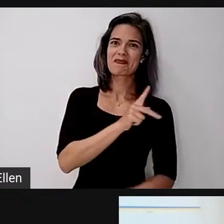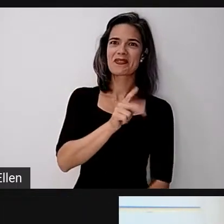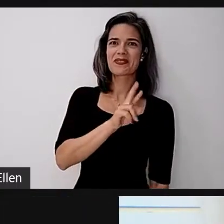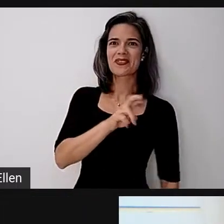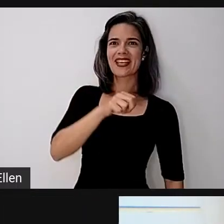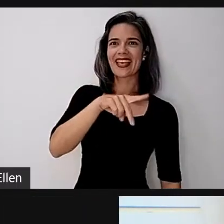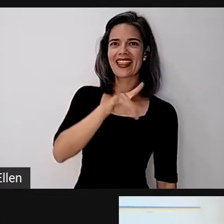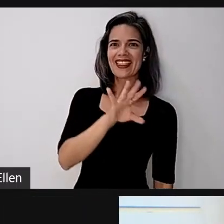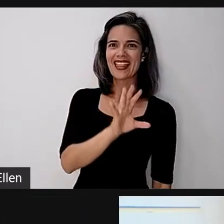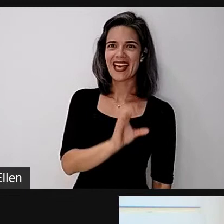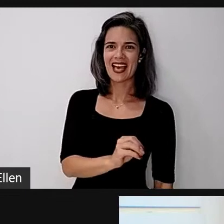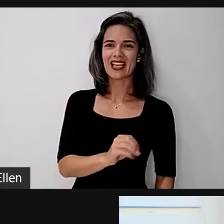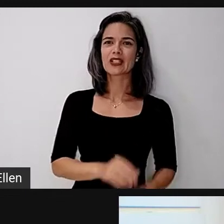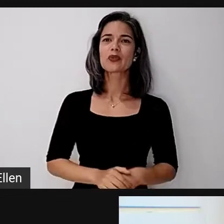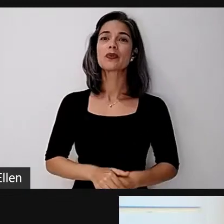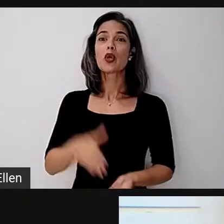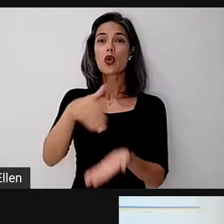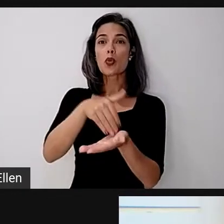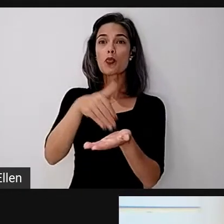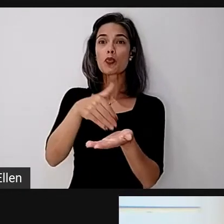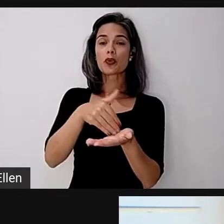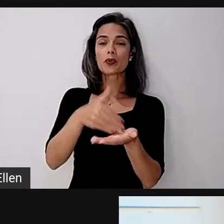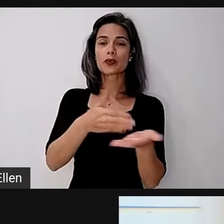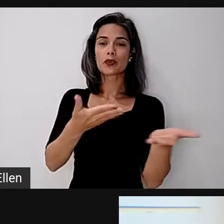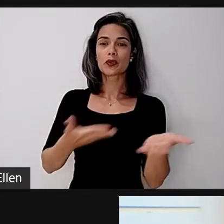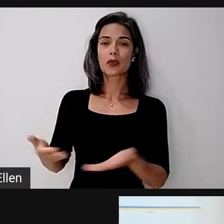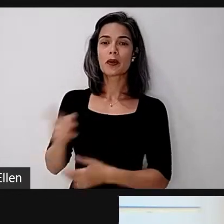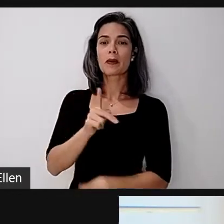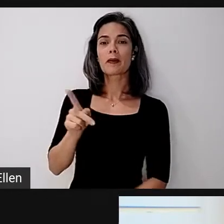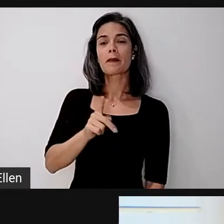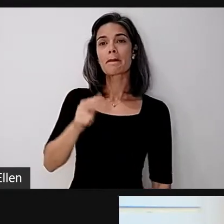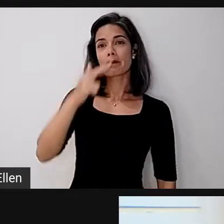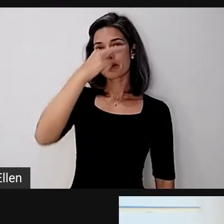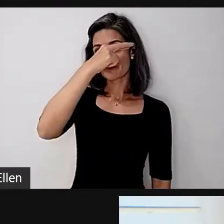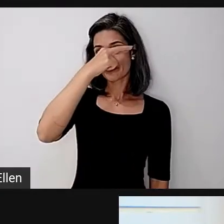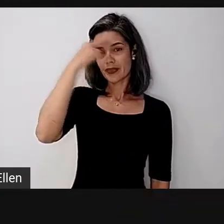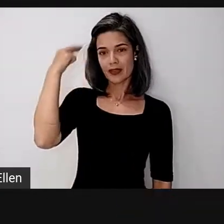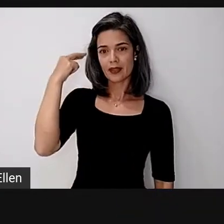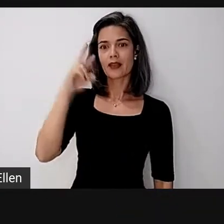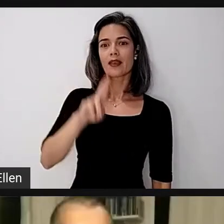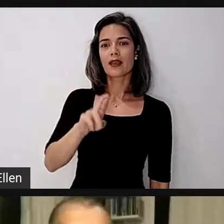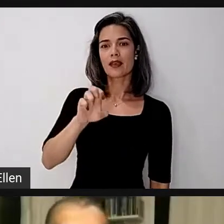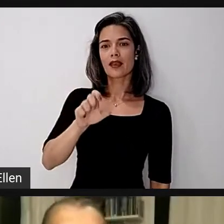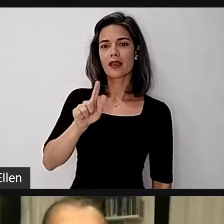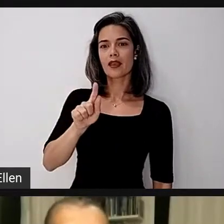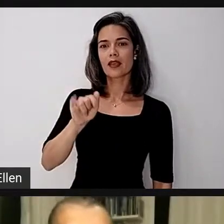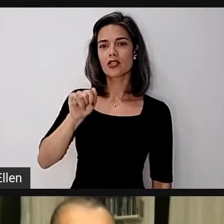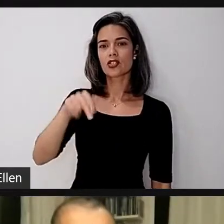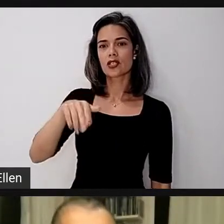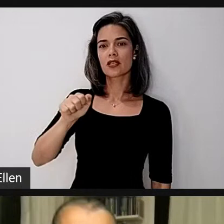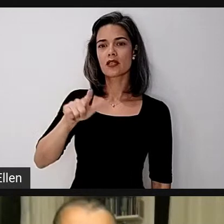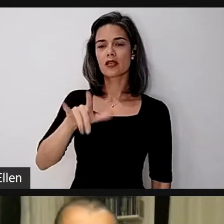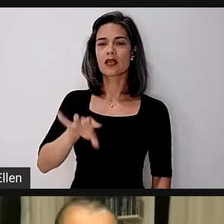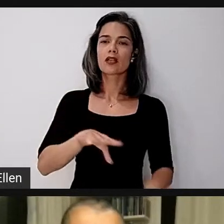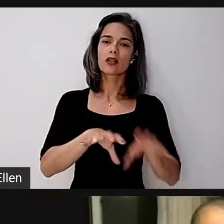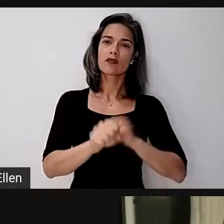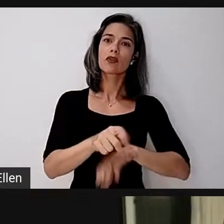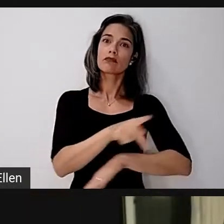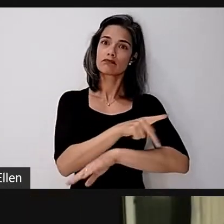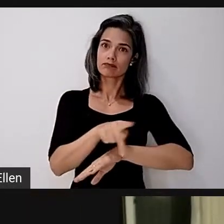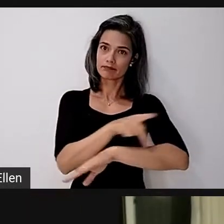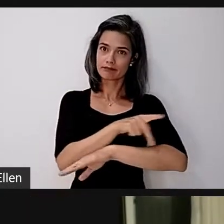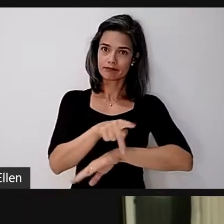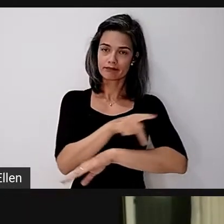E, para finalizar, eu convido o professor Reginaldo Célio Sobrinho. Ele é graduado em pedagogia,